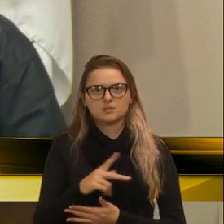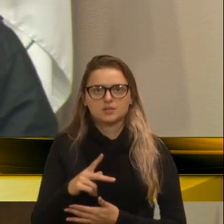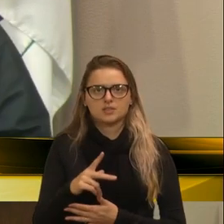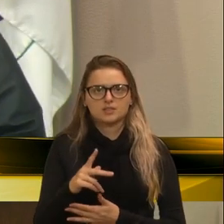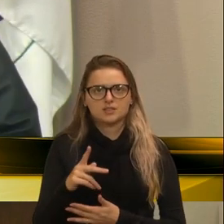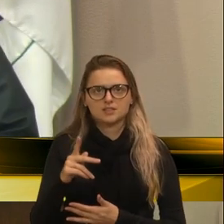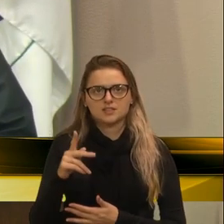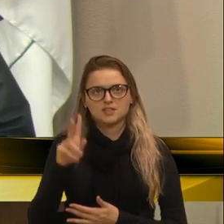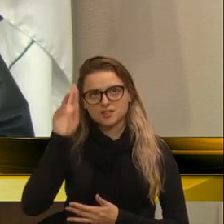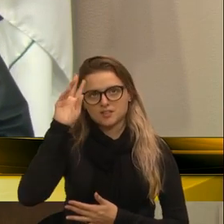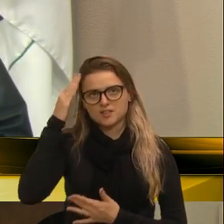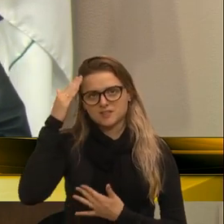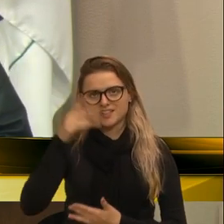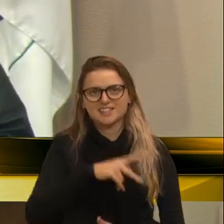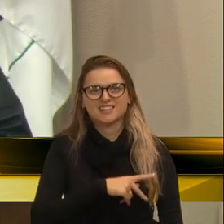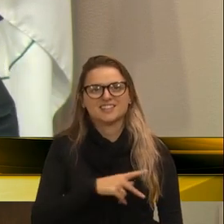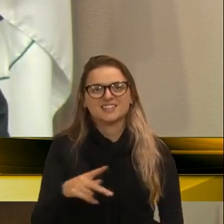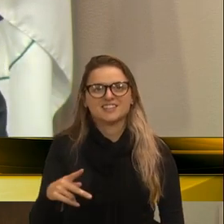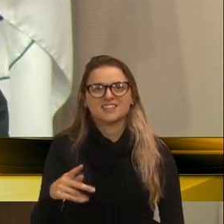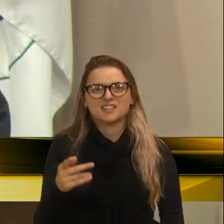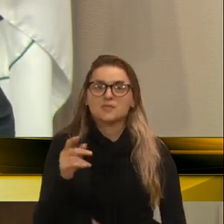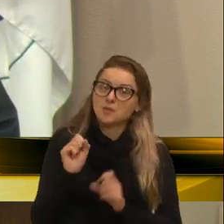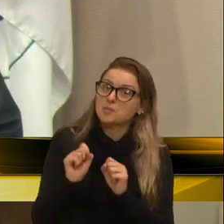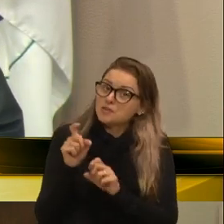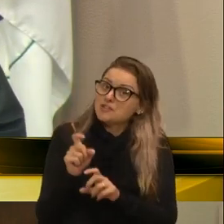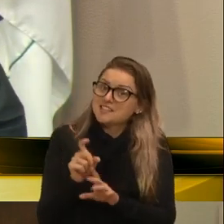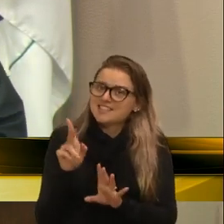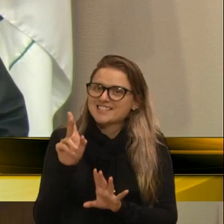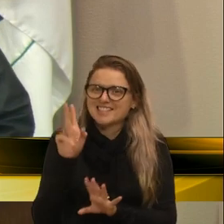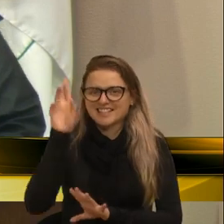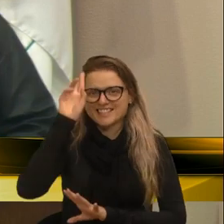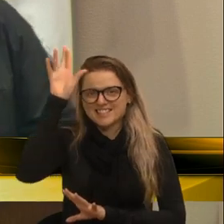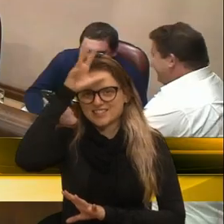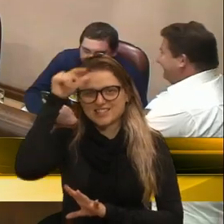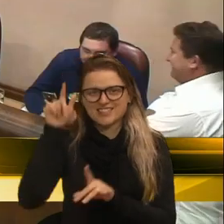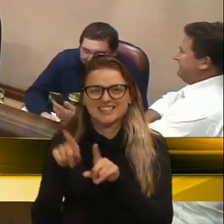prefeito, presidente. Por que não? Podia ser o prefeito Cassino.